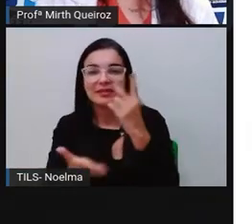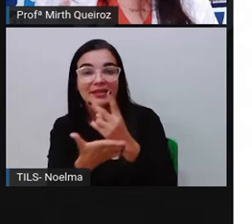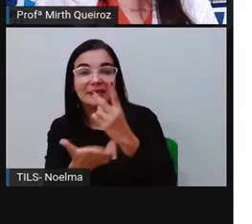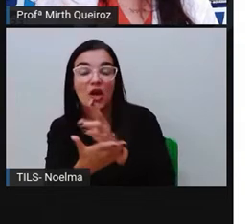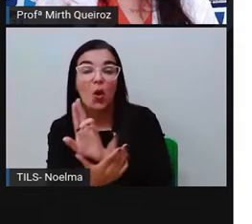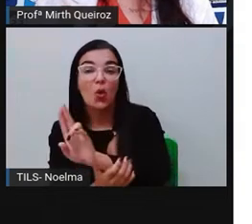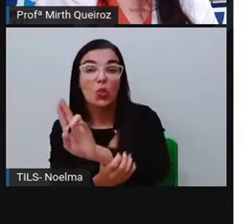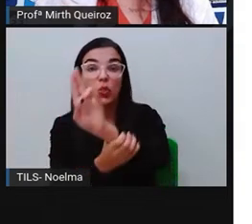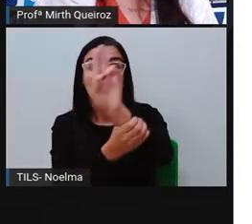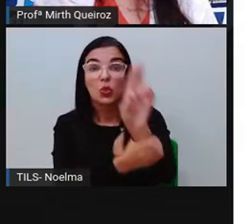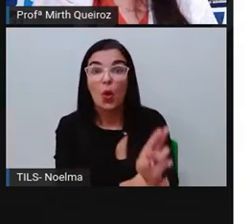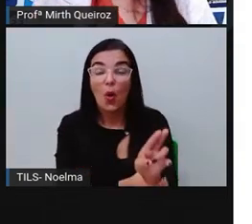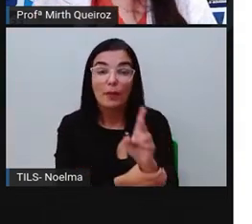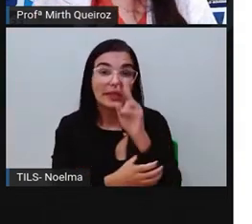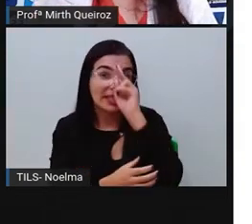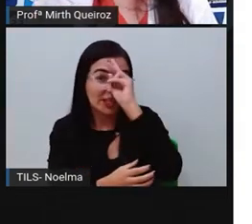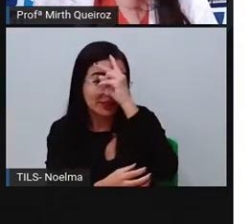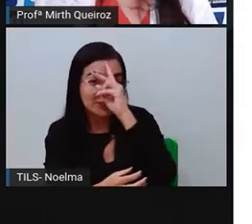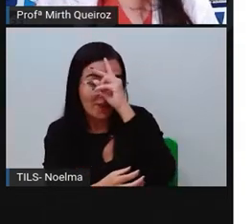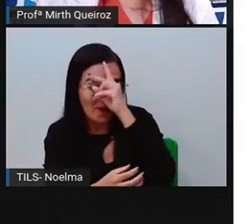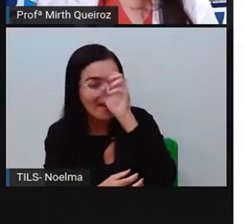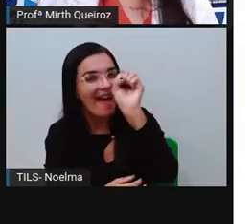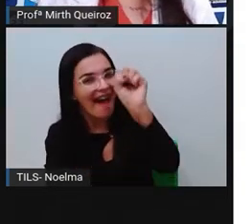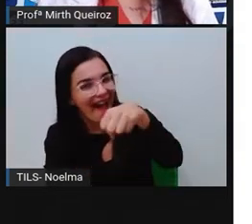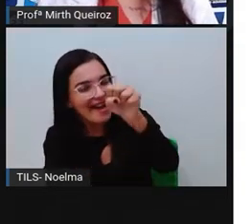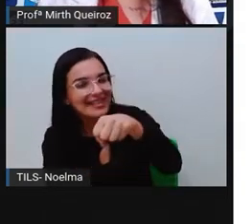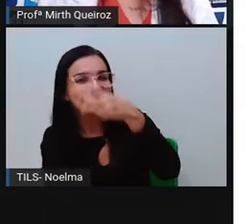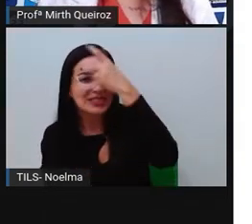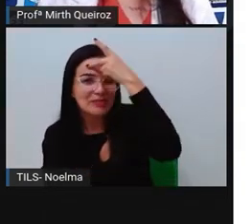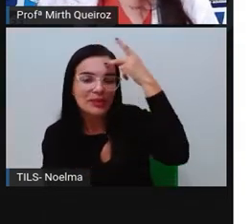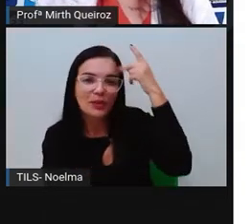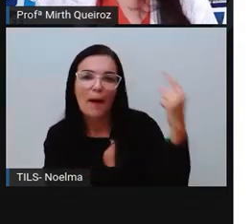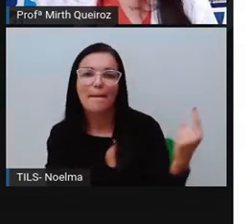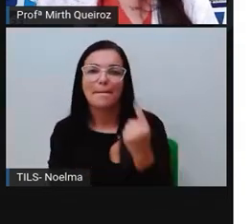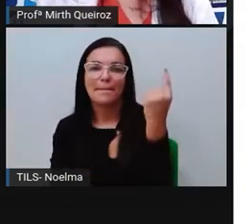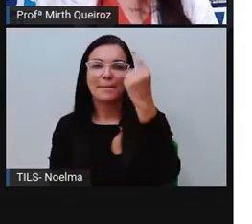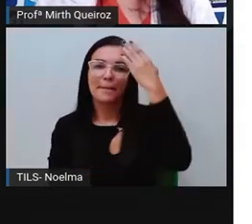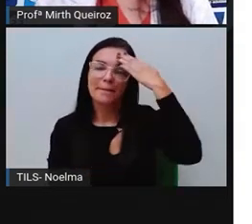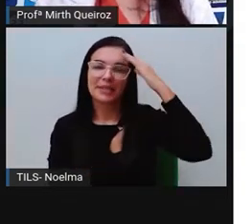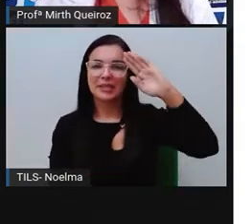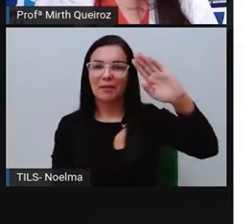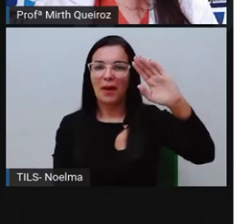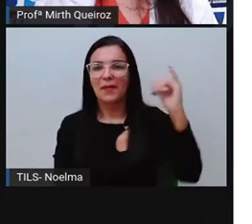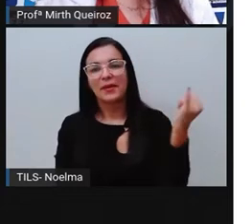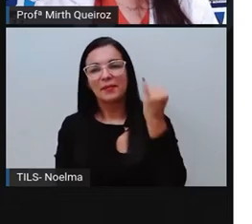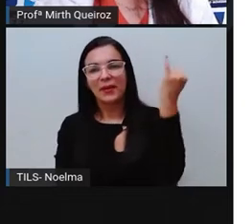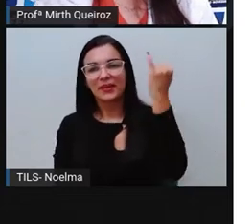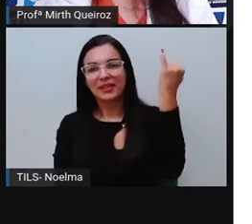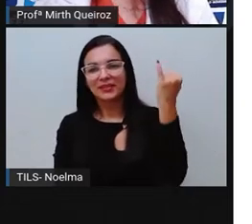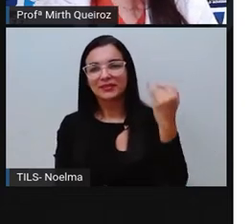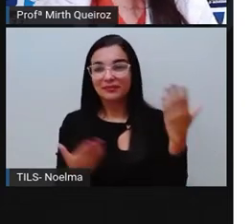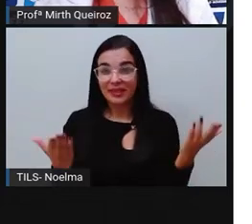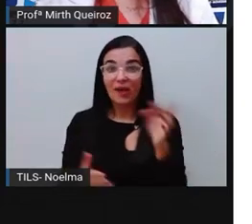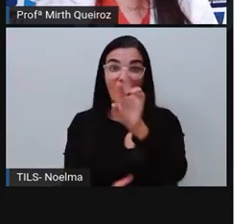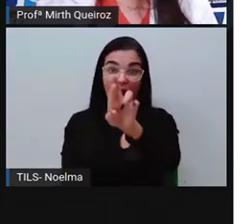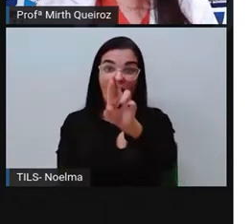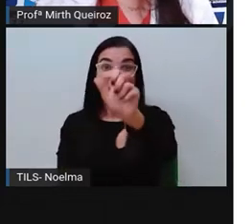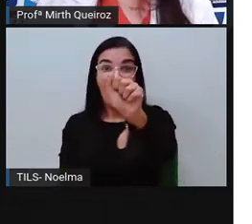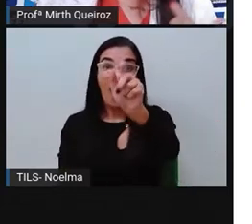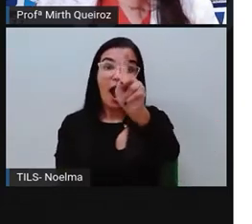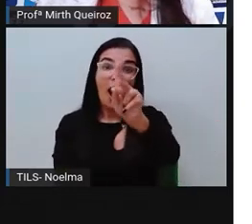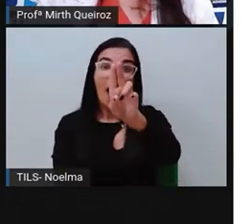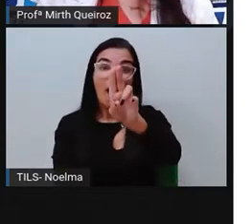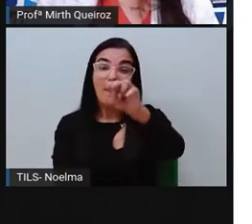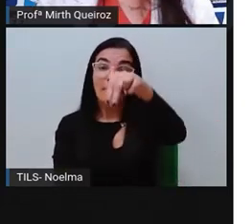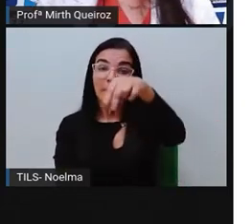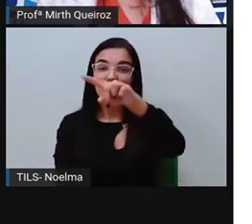o nome do próprio conto de fada é desse personagem principal. Que é o que aconteceu com Rapunzel? A personagem principal, Rapunzel.